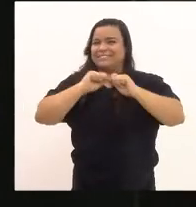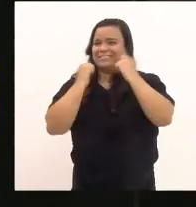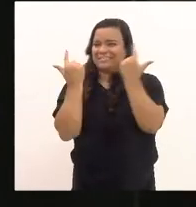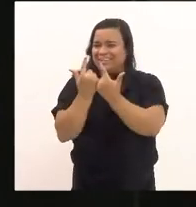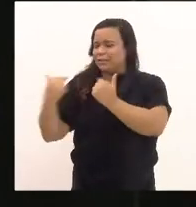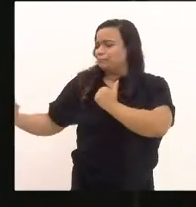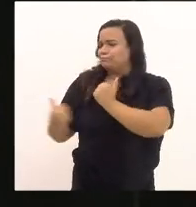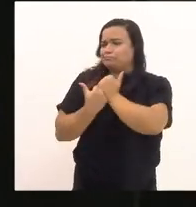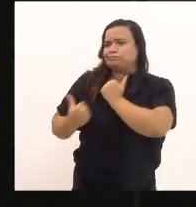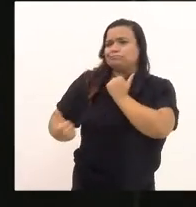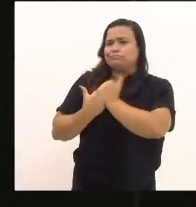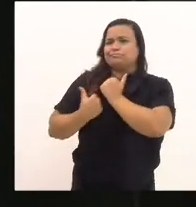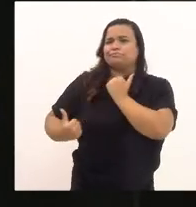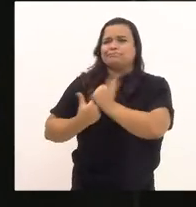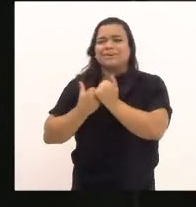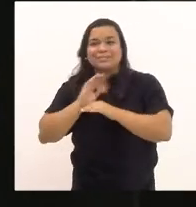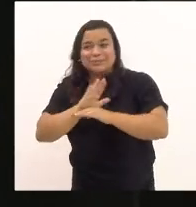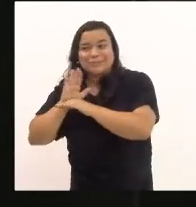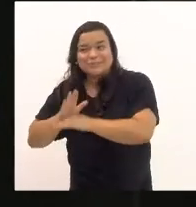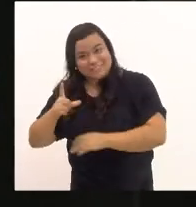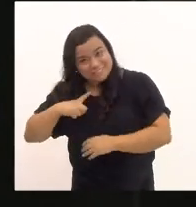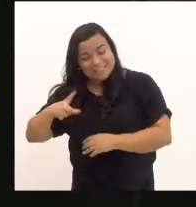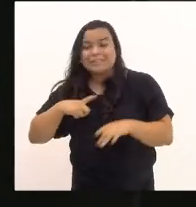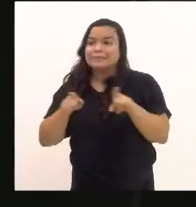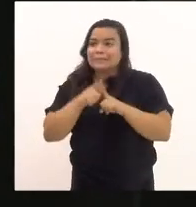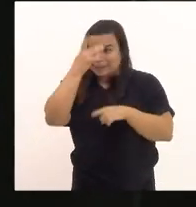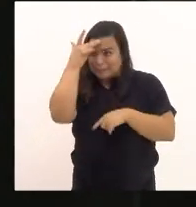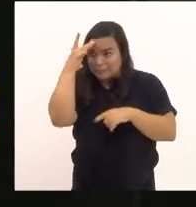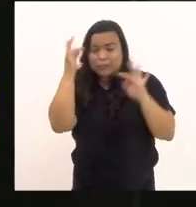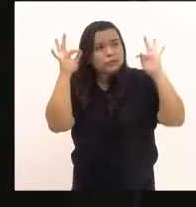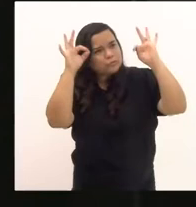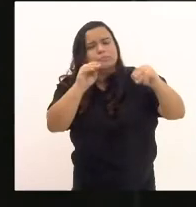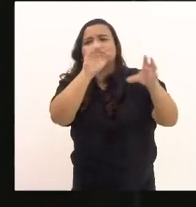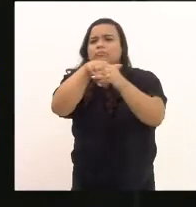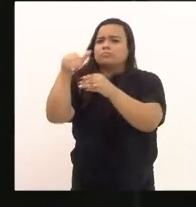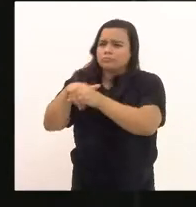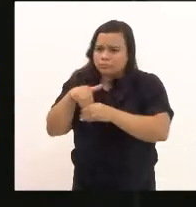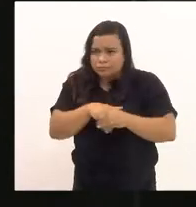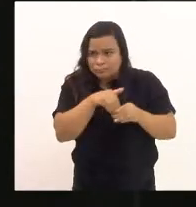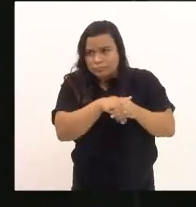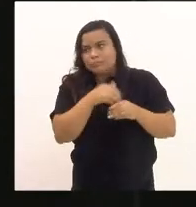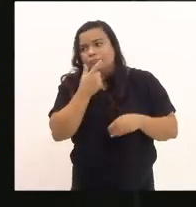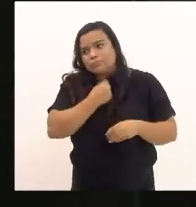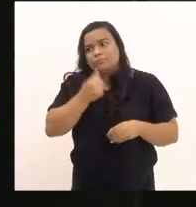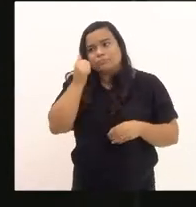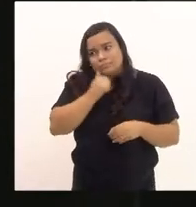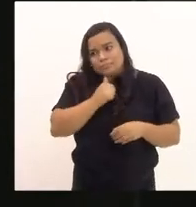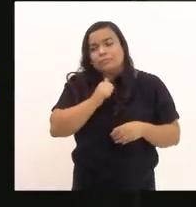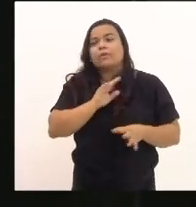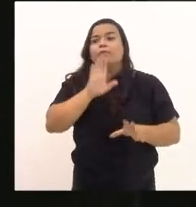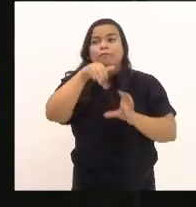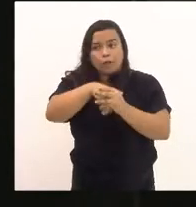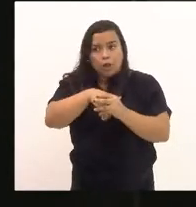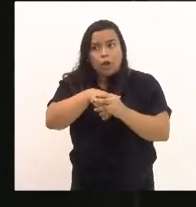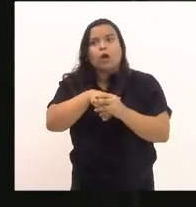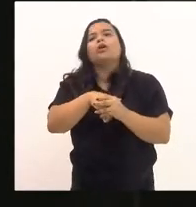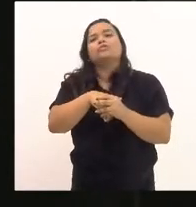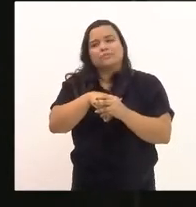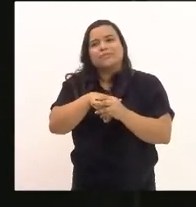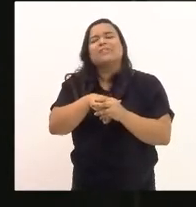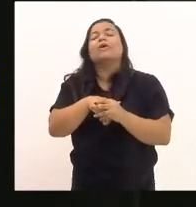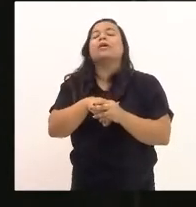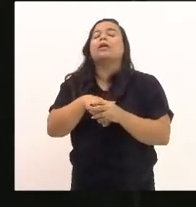e a todos os nossos queridos eleitores e eleitoras, o voto feminino no Brasil, ele passou